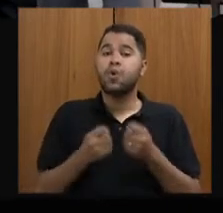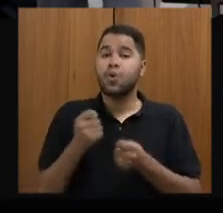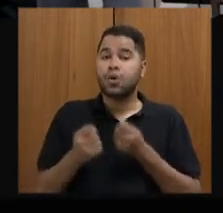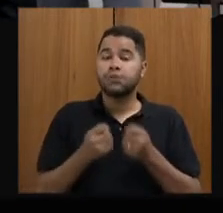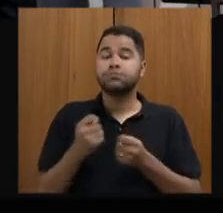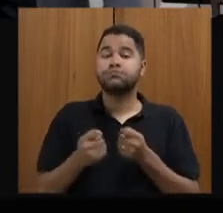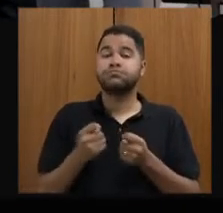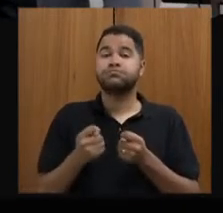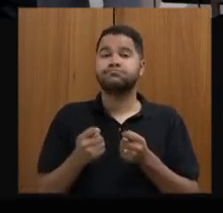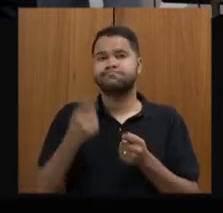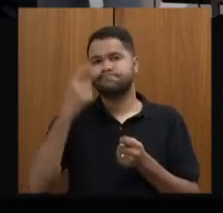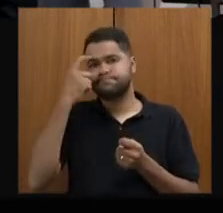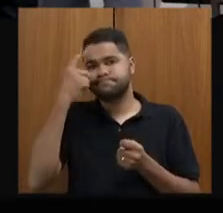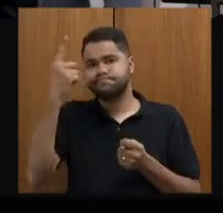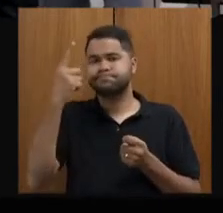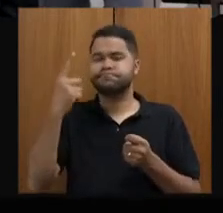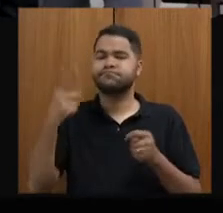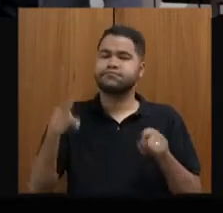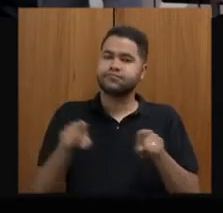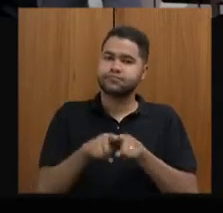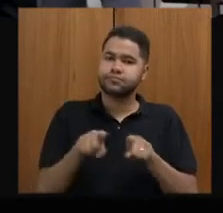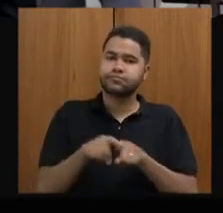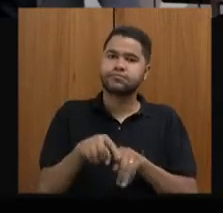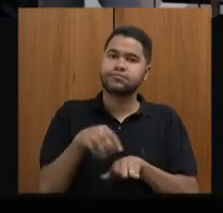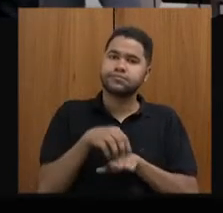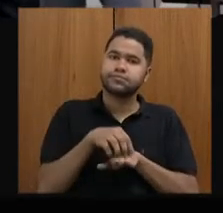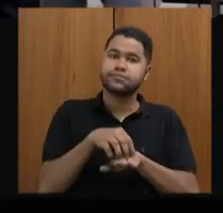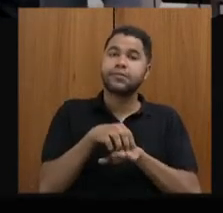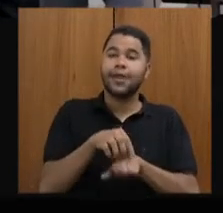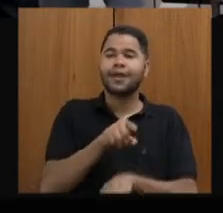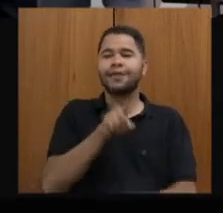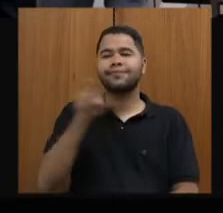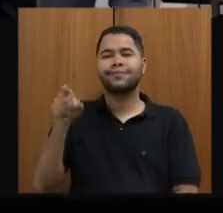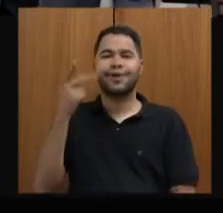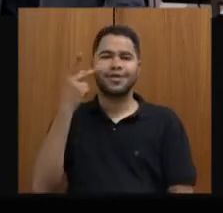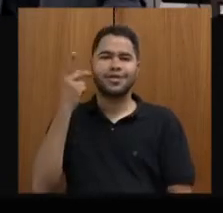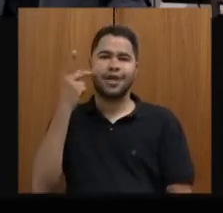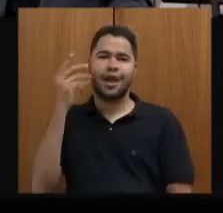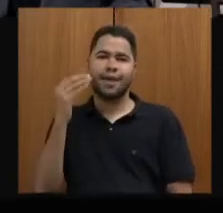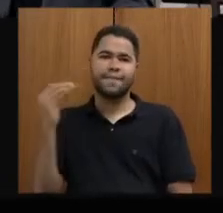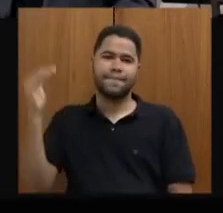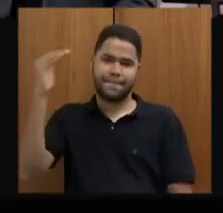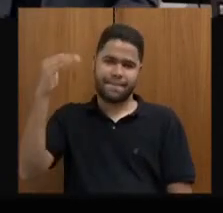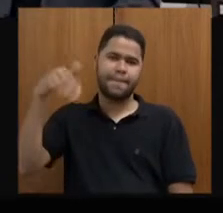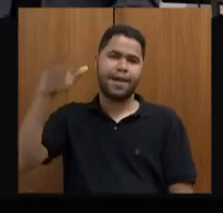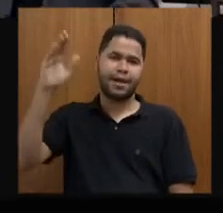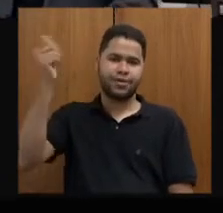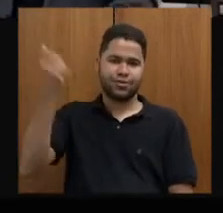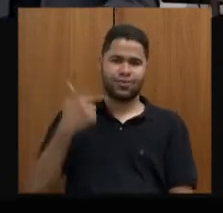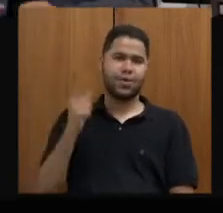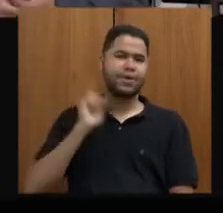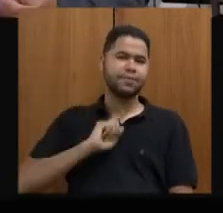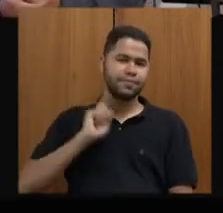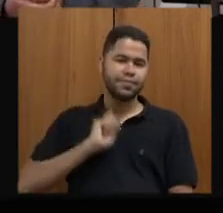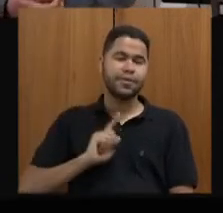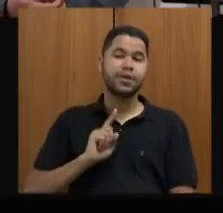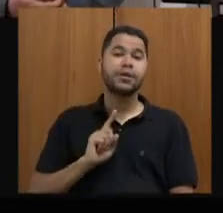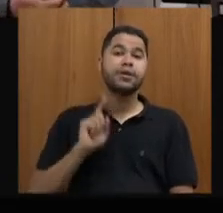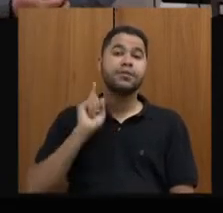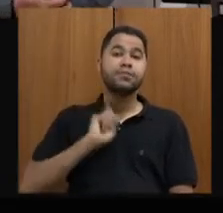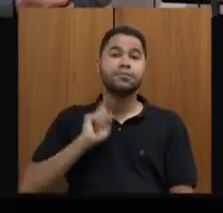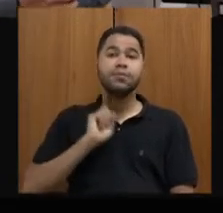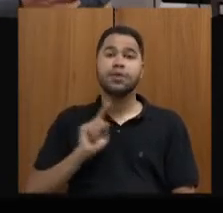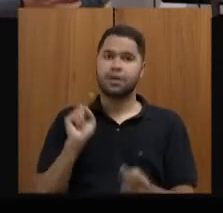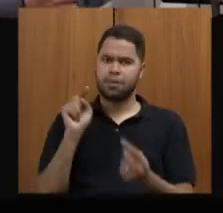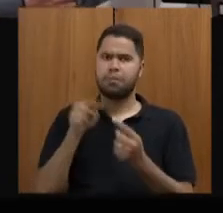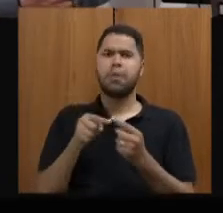da economia criativa e do turismo para o Ceará. Ou seja, posicionamos já Minas Gerais, a meta